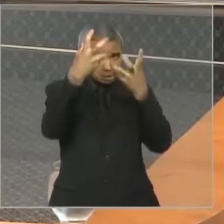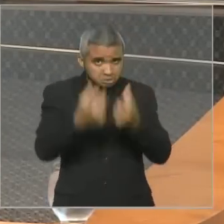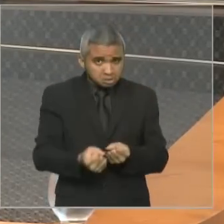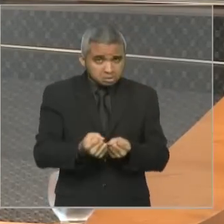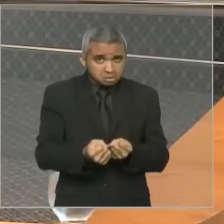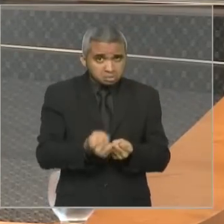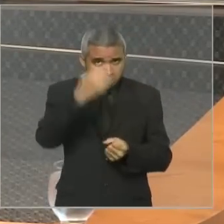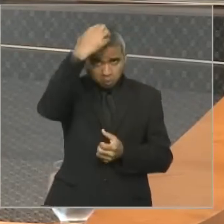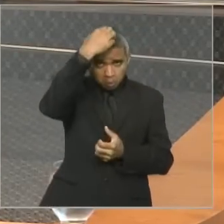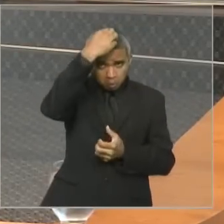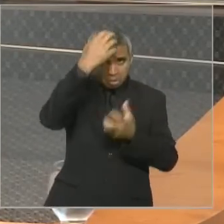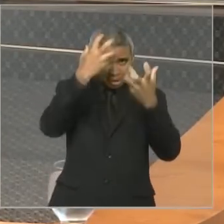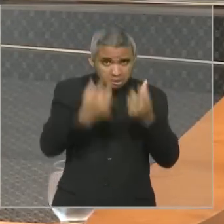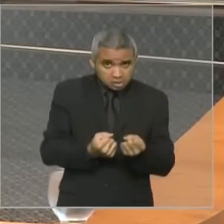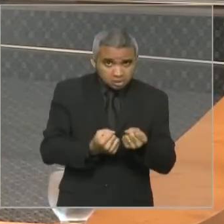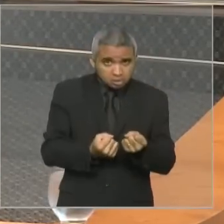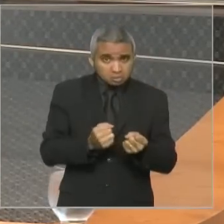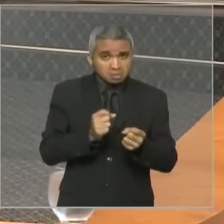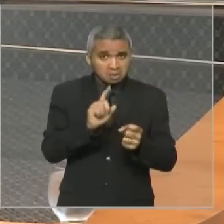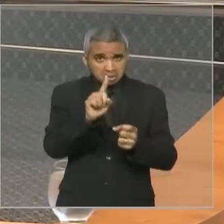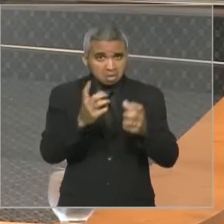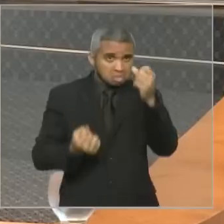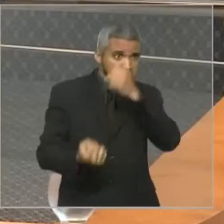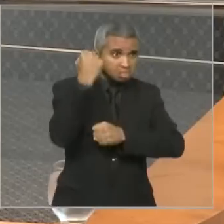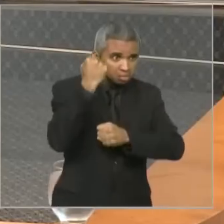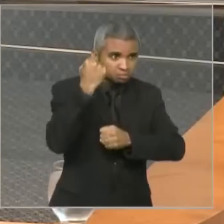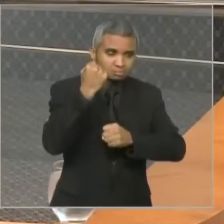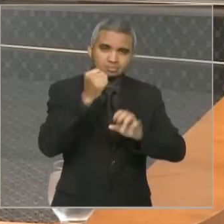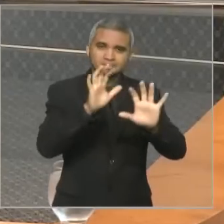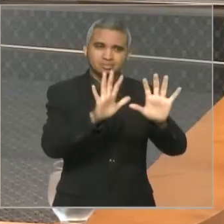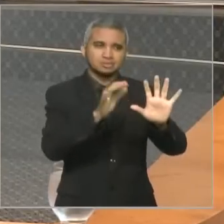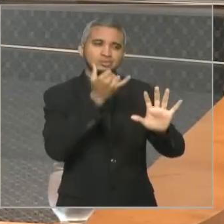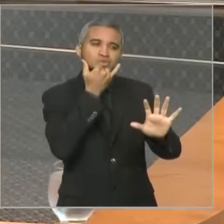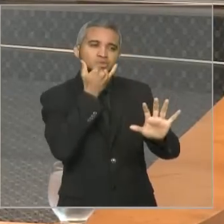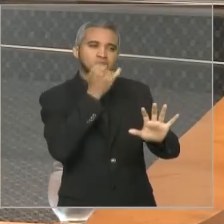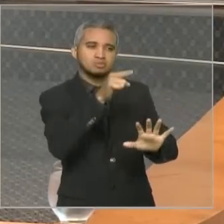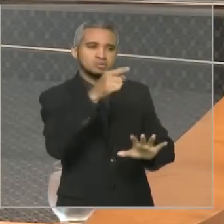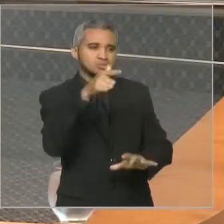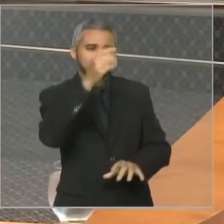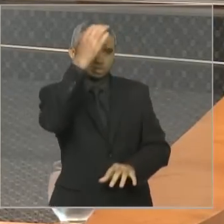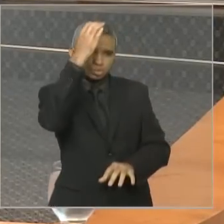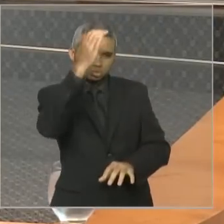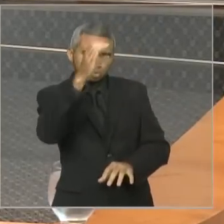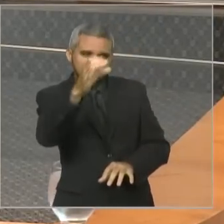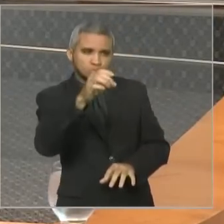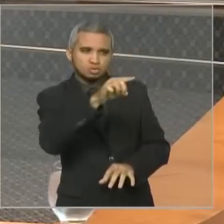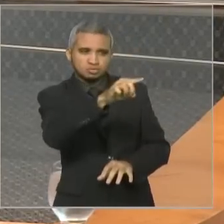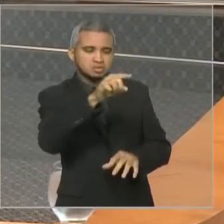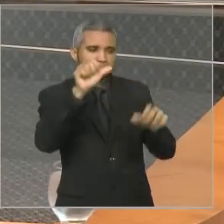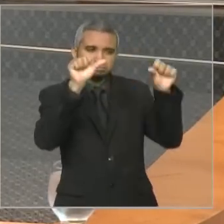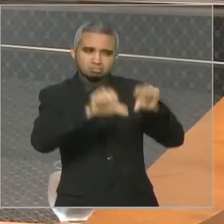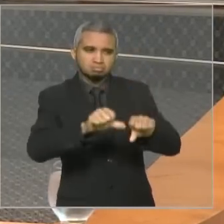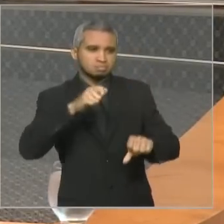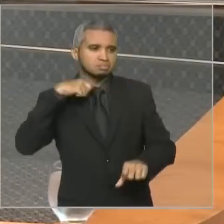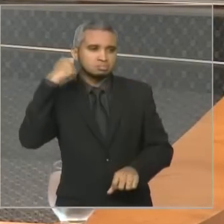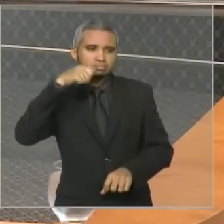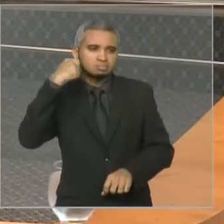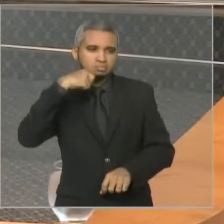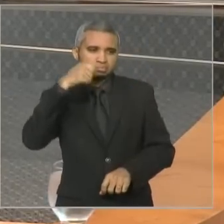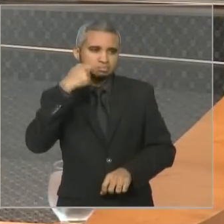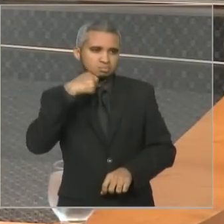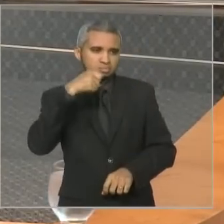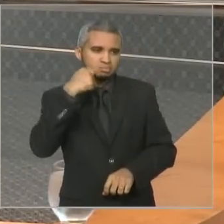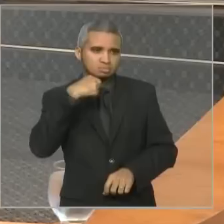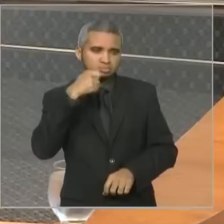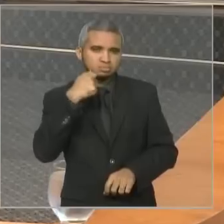tentando ser herói e comigo não tem herói porque você não tem cultura, não tem conhecimento. É um péssimo advogado. Não conheço essas duas ações. Srs. deputados,